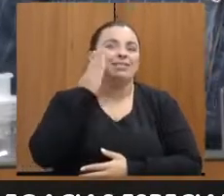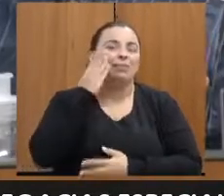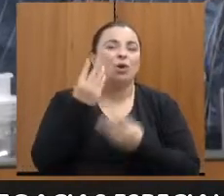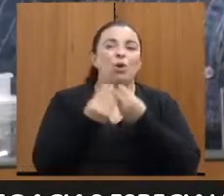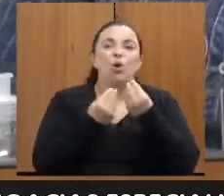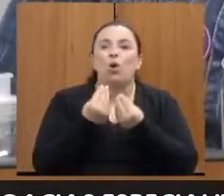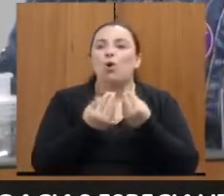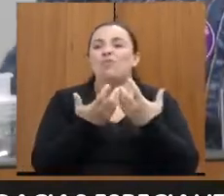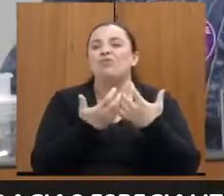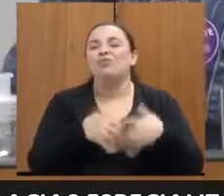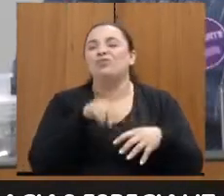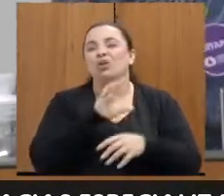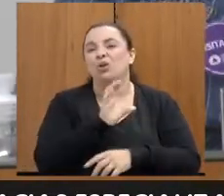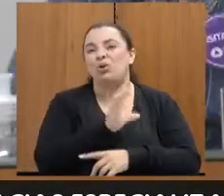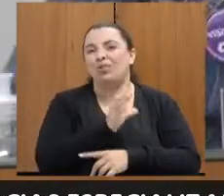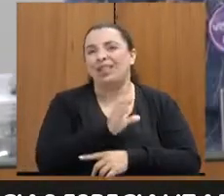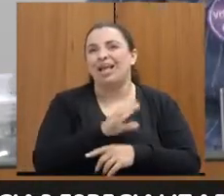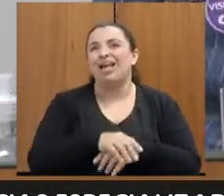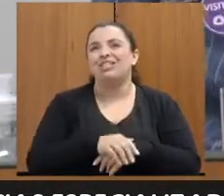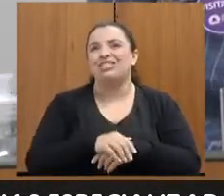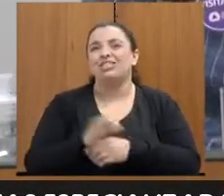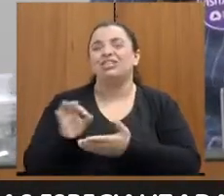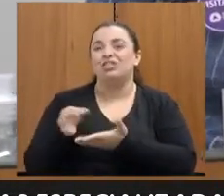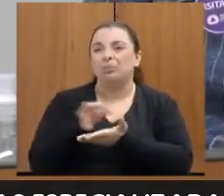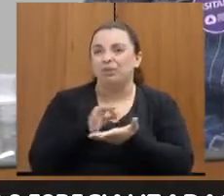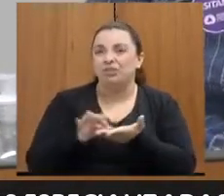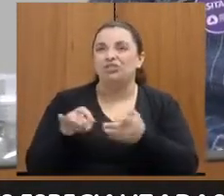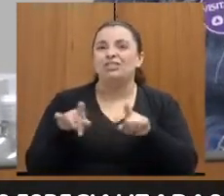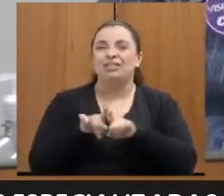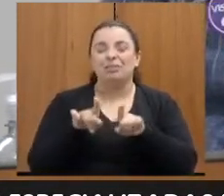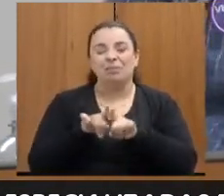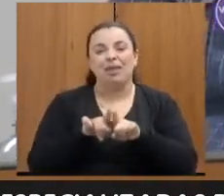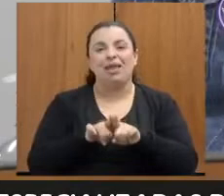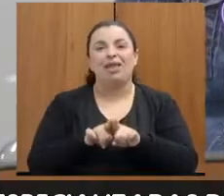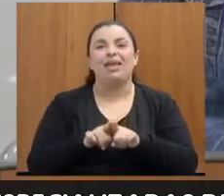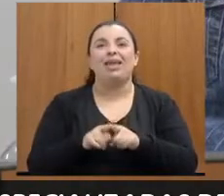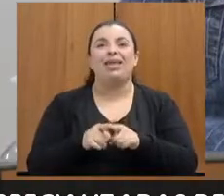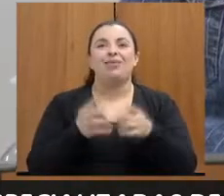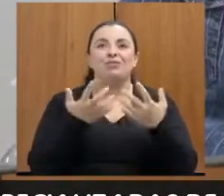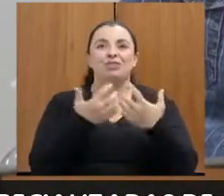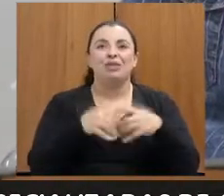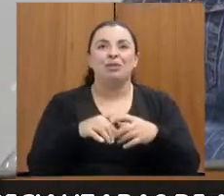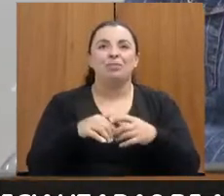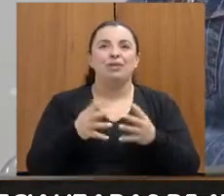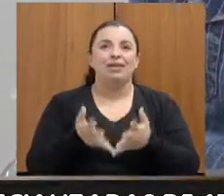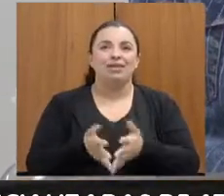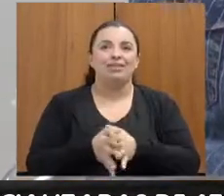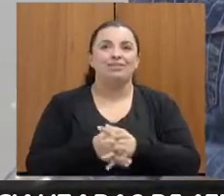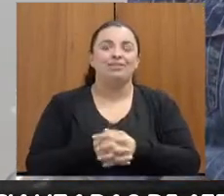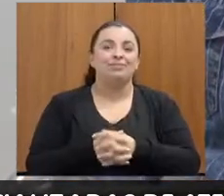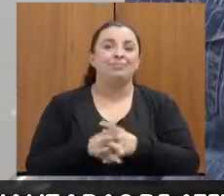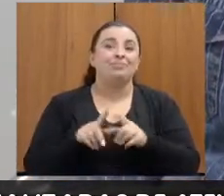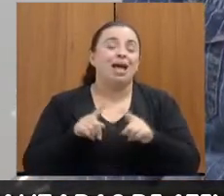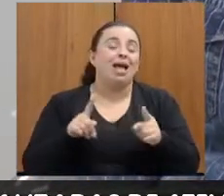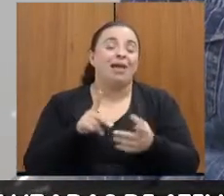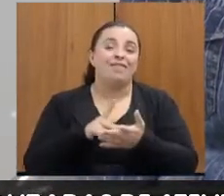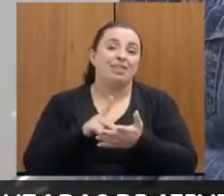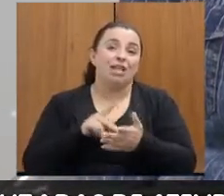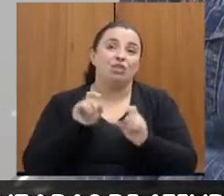parabéns de Diamantina como está sendo feito. E, realmente, a verdade é que nunca